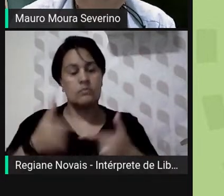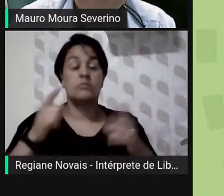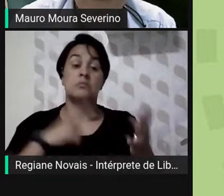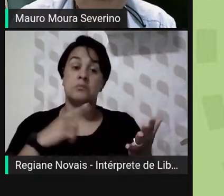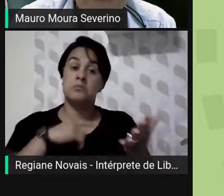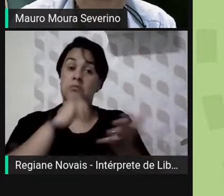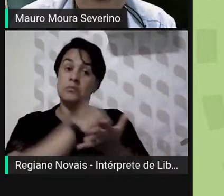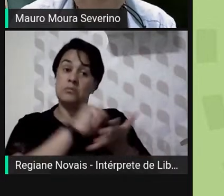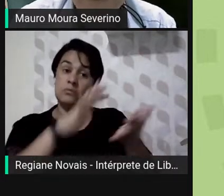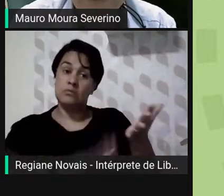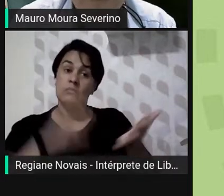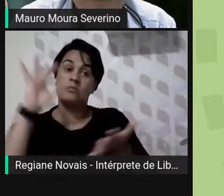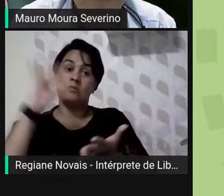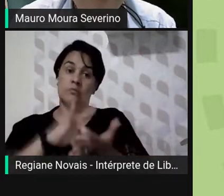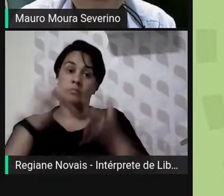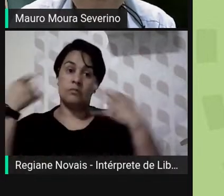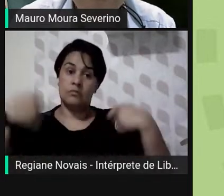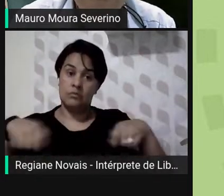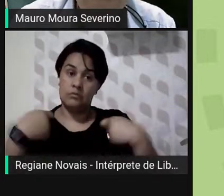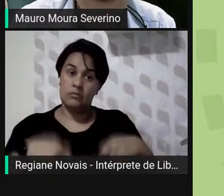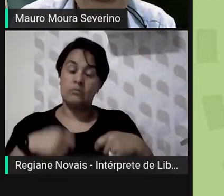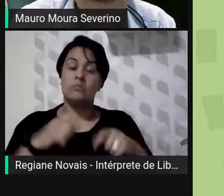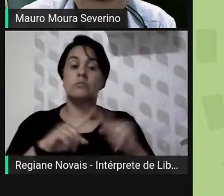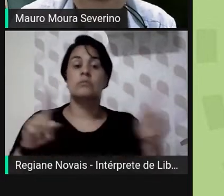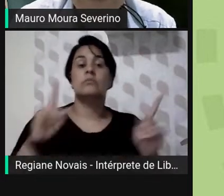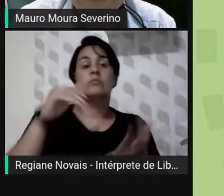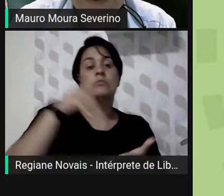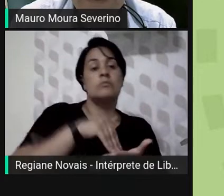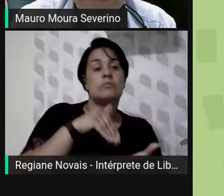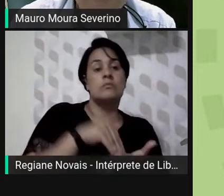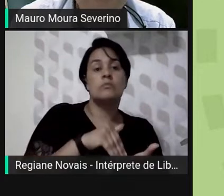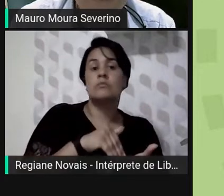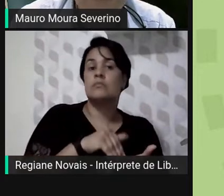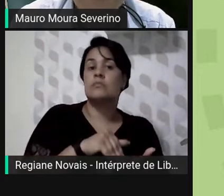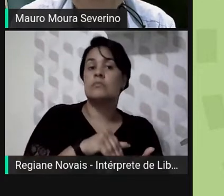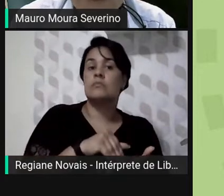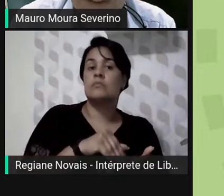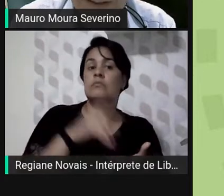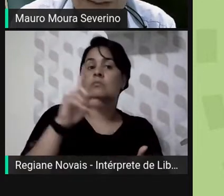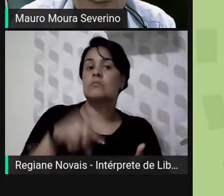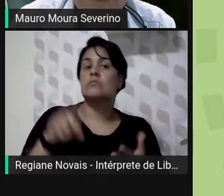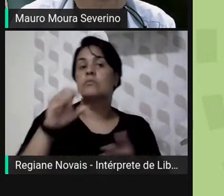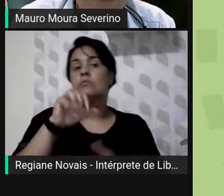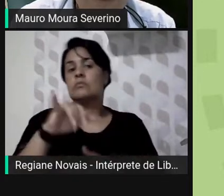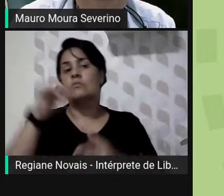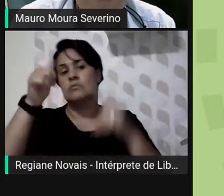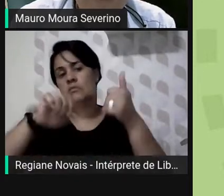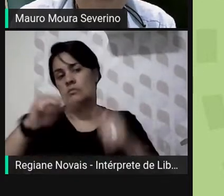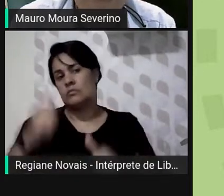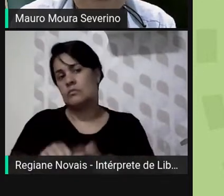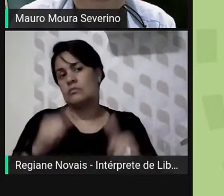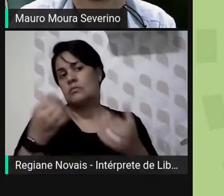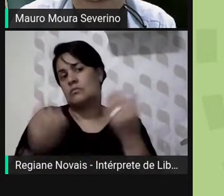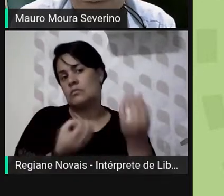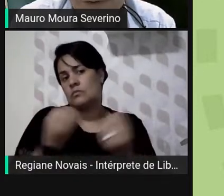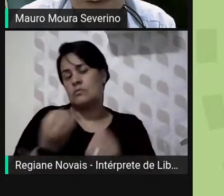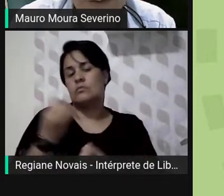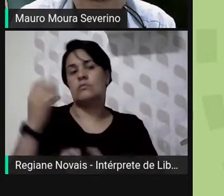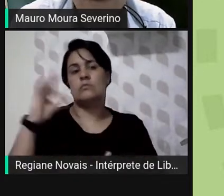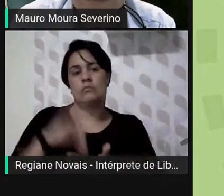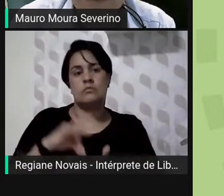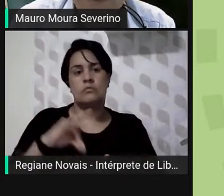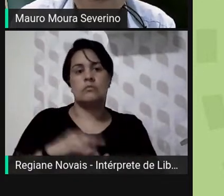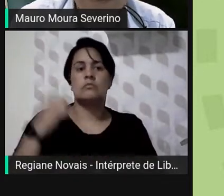executar e, ao final de um certo período, se avalia se aquele resultado da equipe foi bem